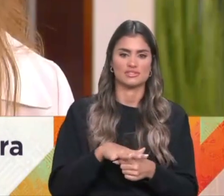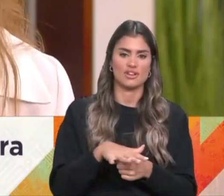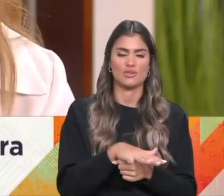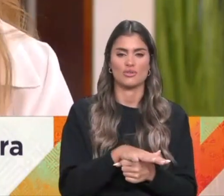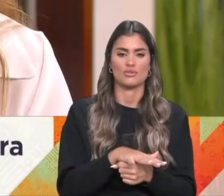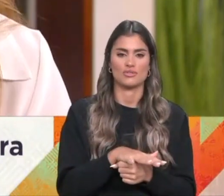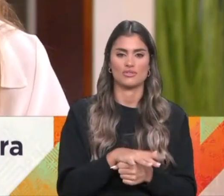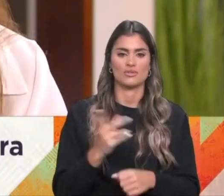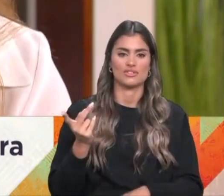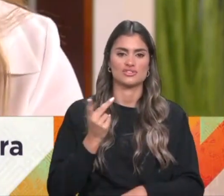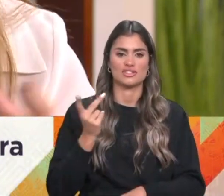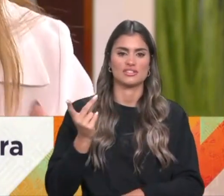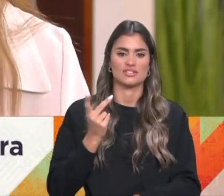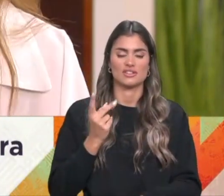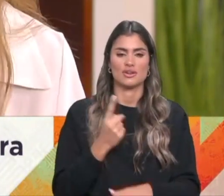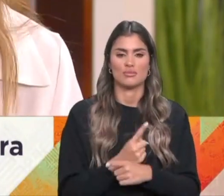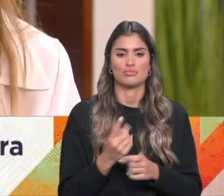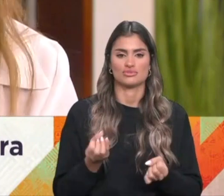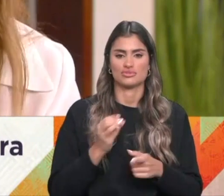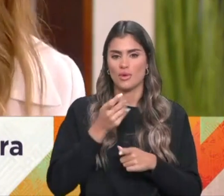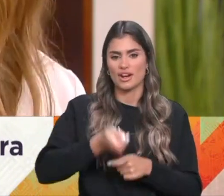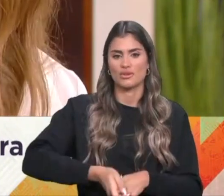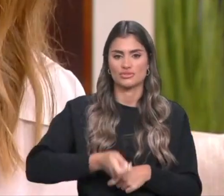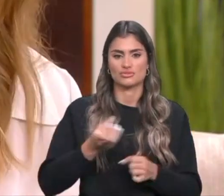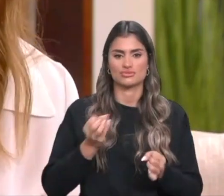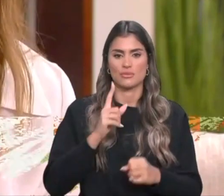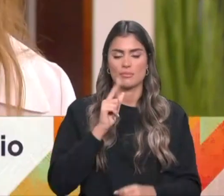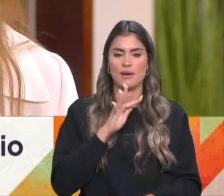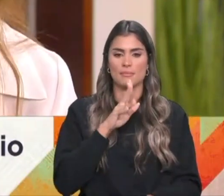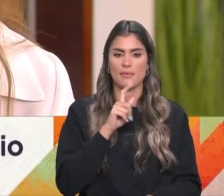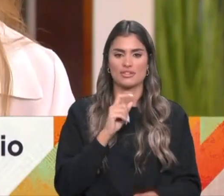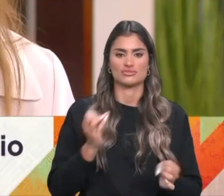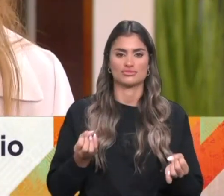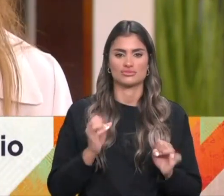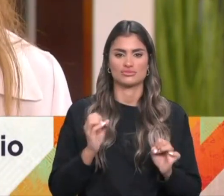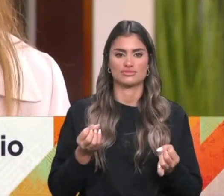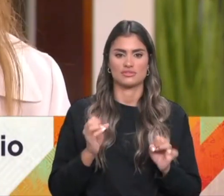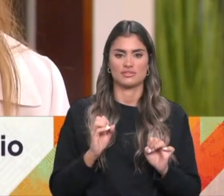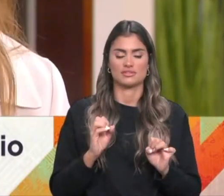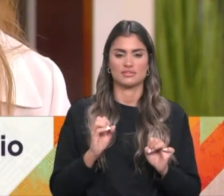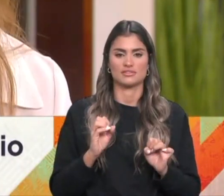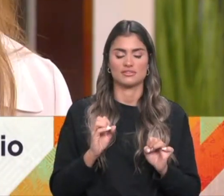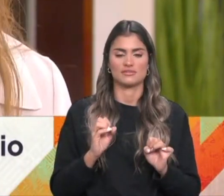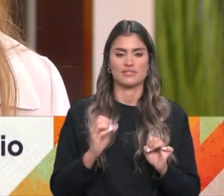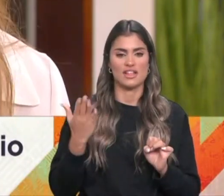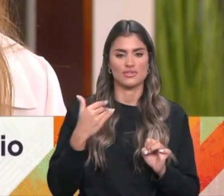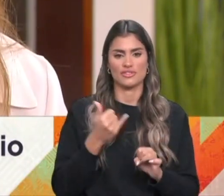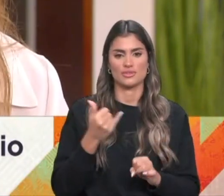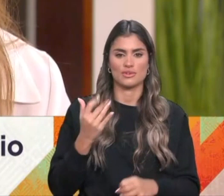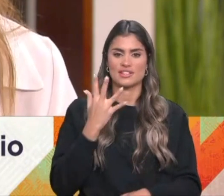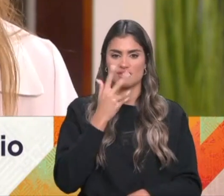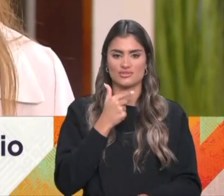no meu caso, no meu nem no era agricultor, nenhum tínhamos pais de Canária, portanto, e vi na altura, com 22 anos,